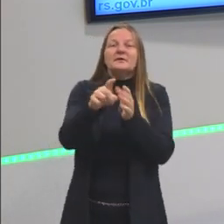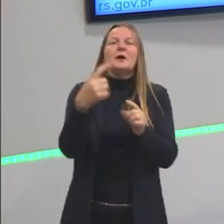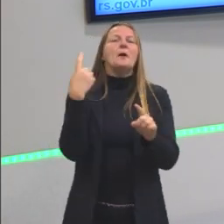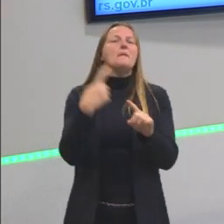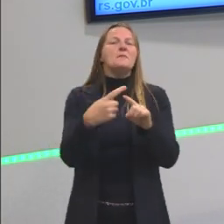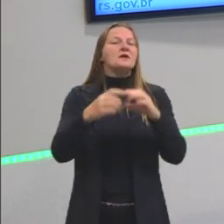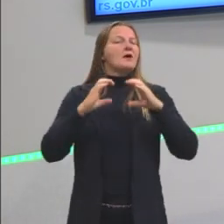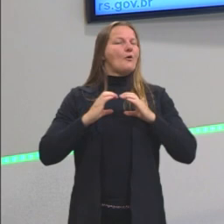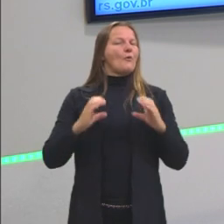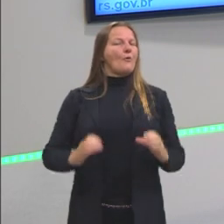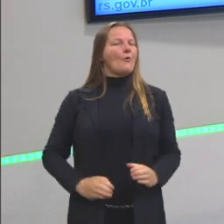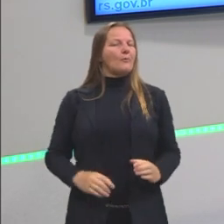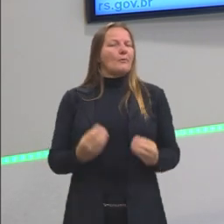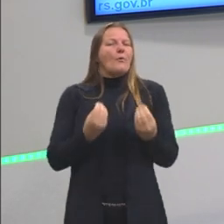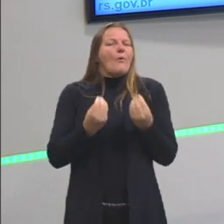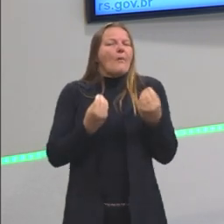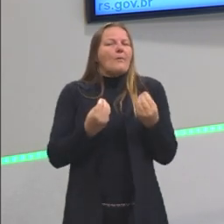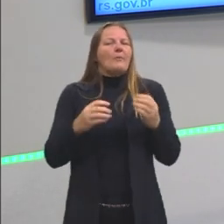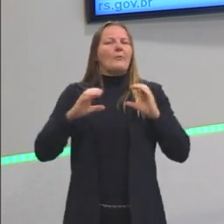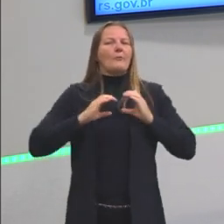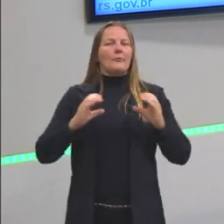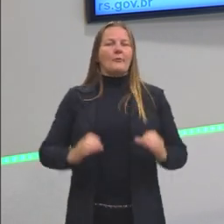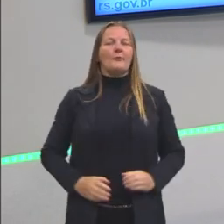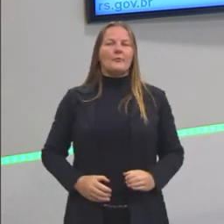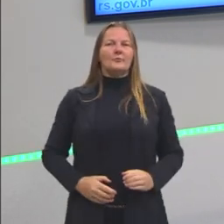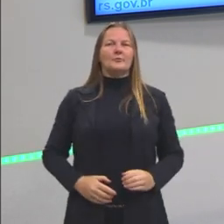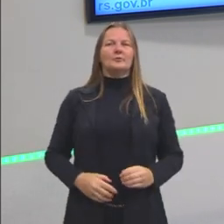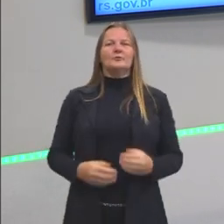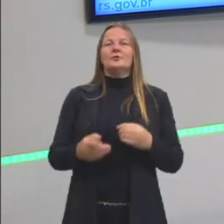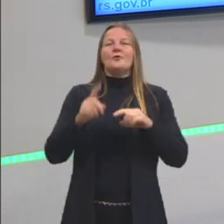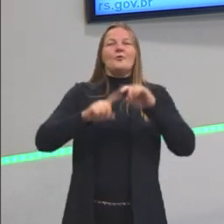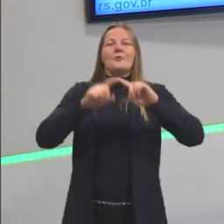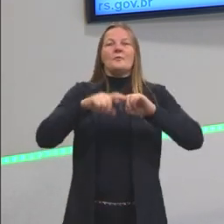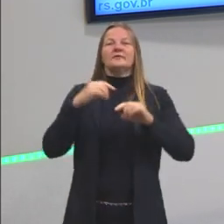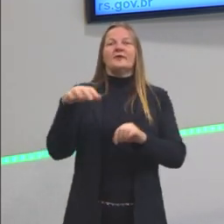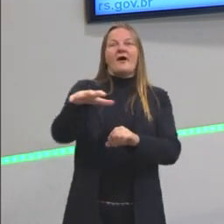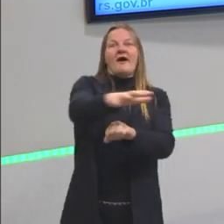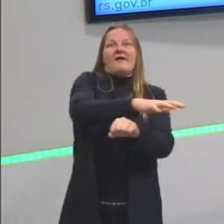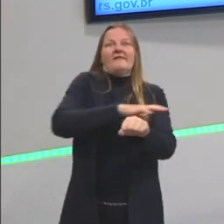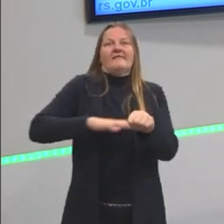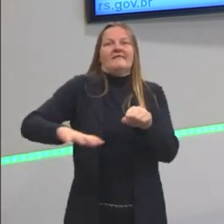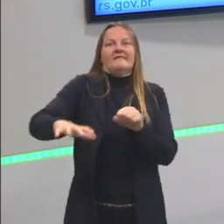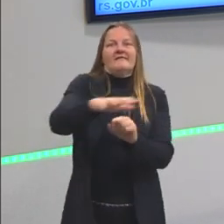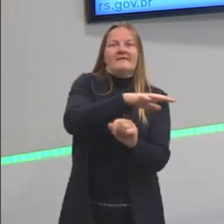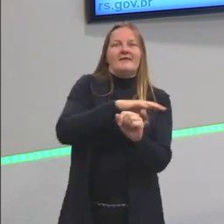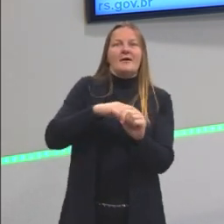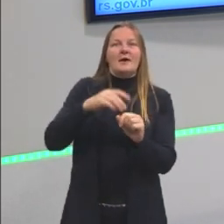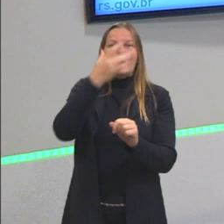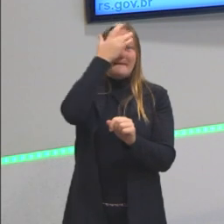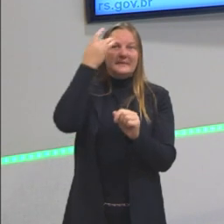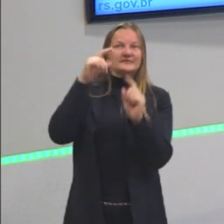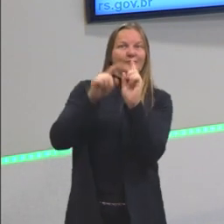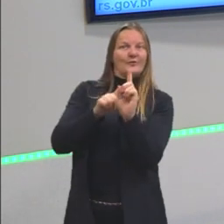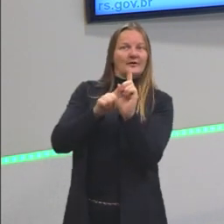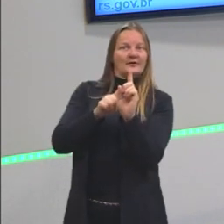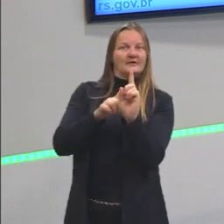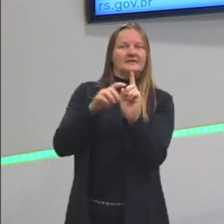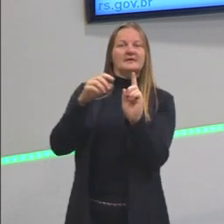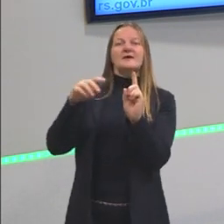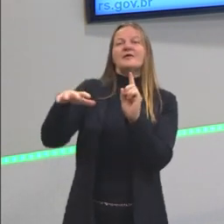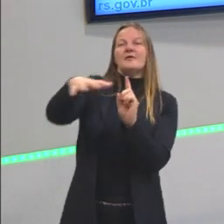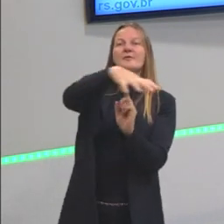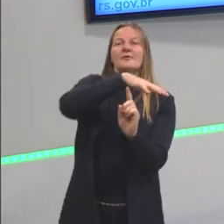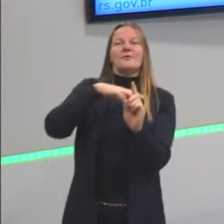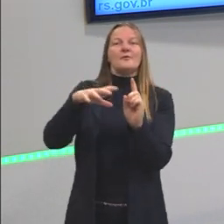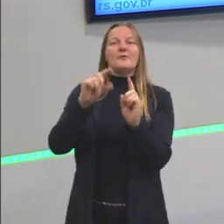nosso corpo é constituído. E todas as outras coisas ao nosso redor. Então, vocês já devem ter visto que